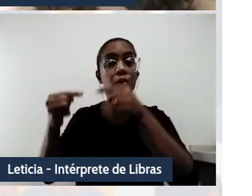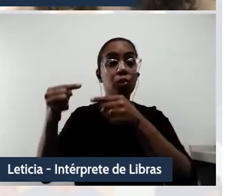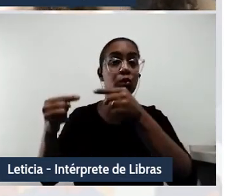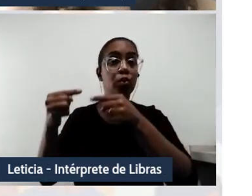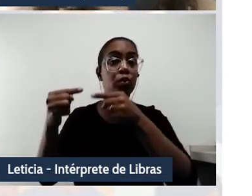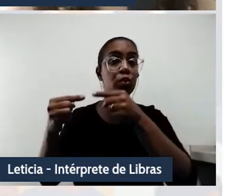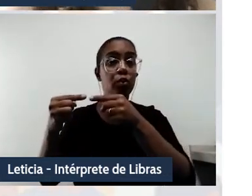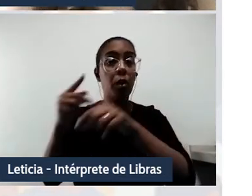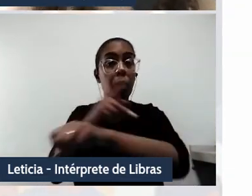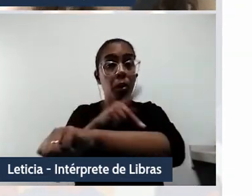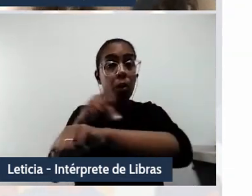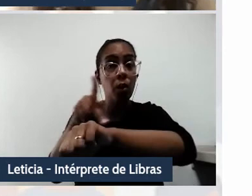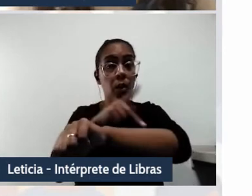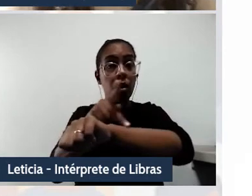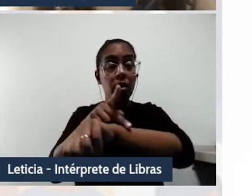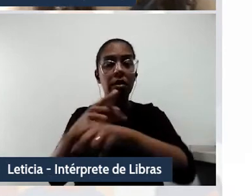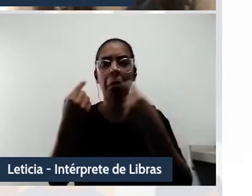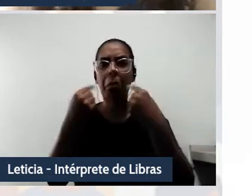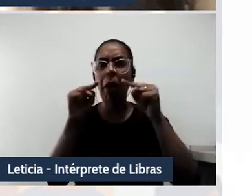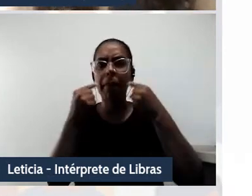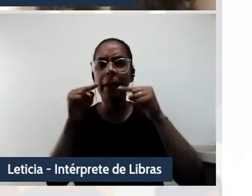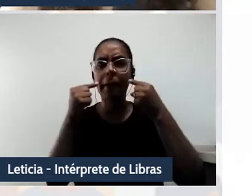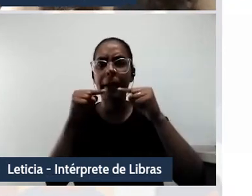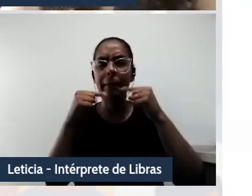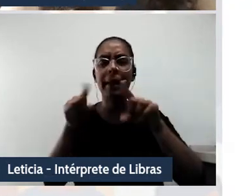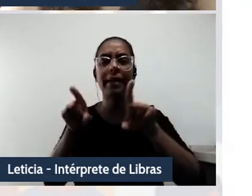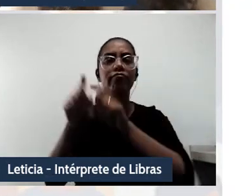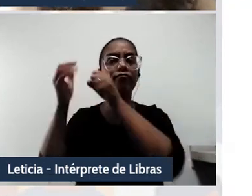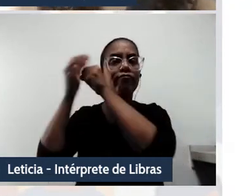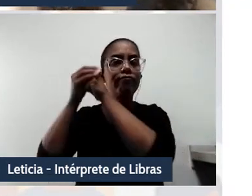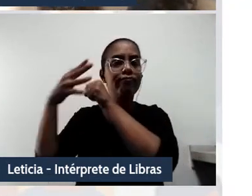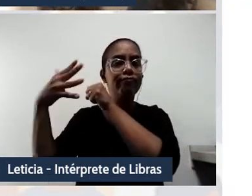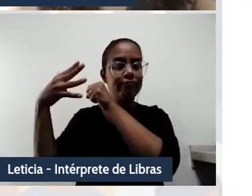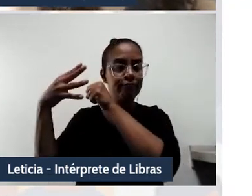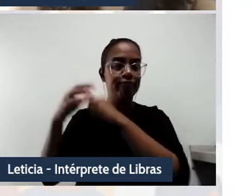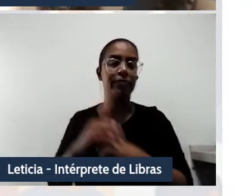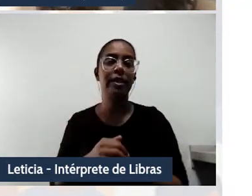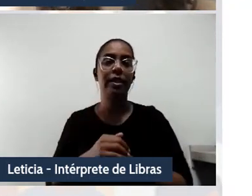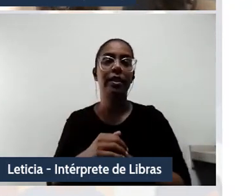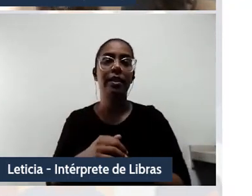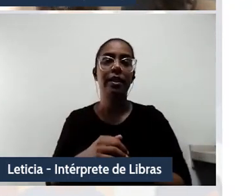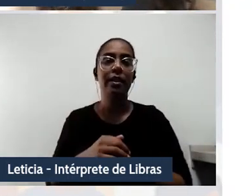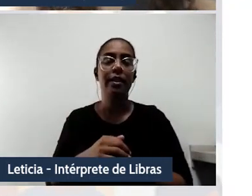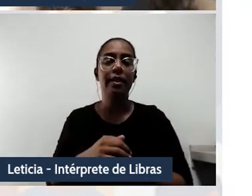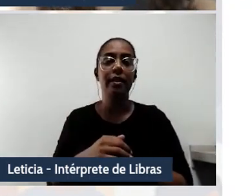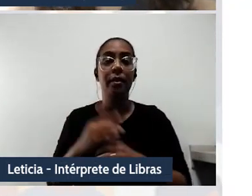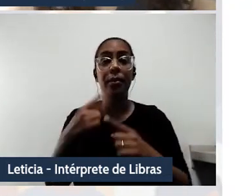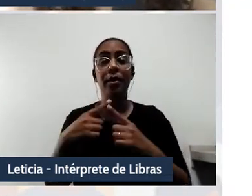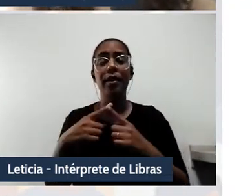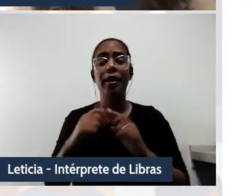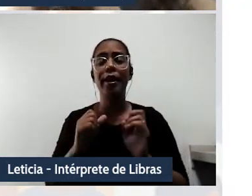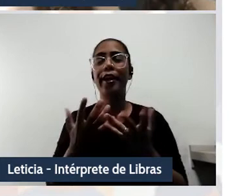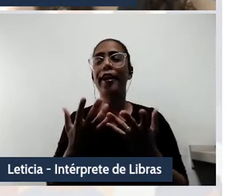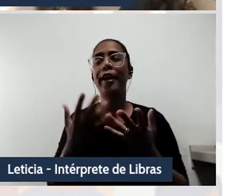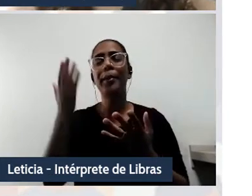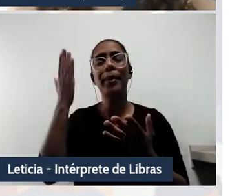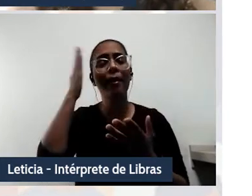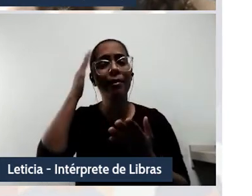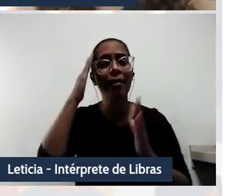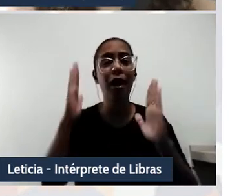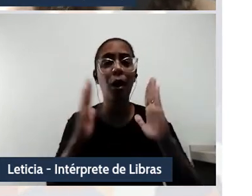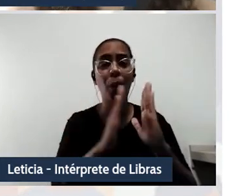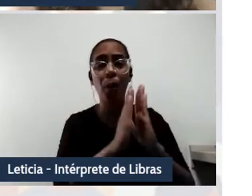pedagógico, crítico e decolonial, fundamentalmente como um esforço para compreender o momento histórico em que estamos